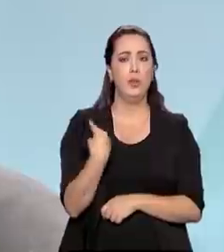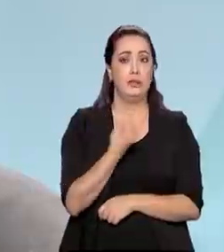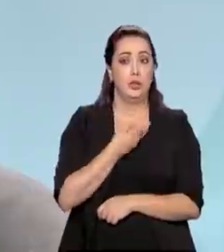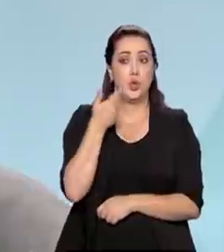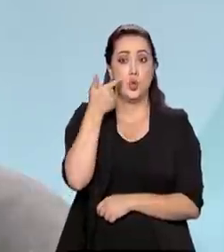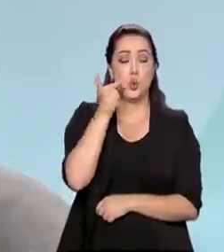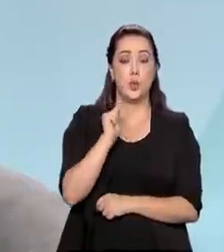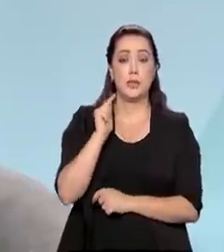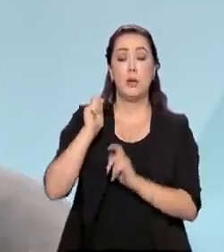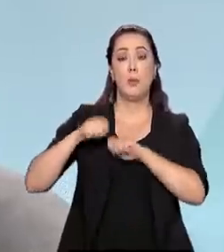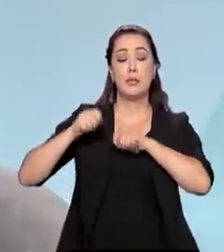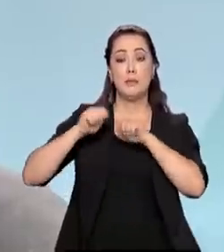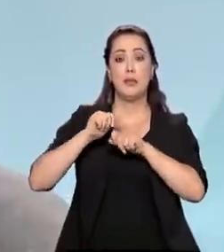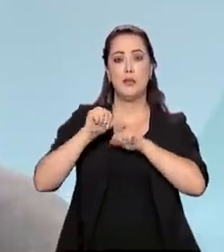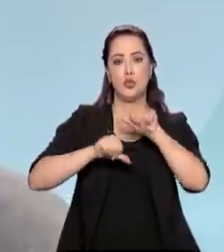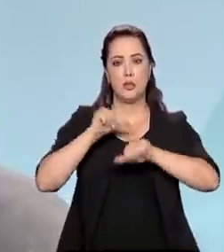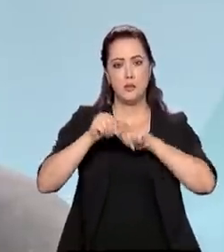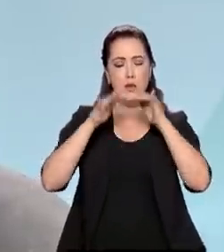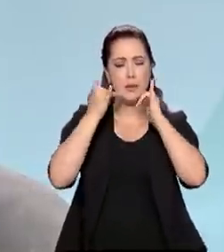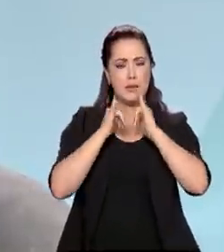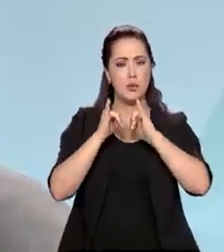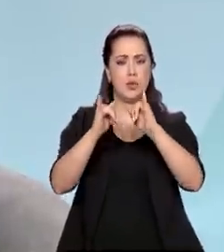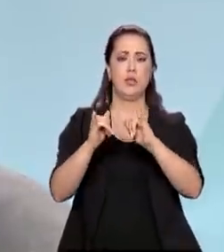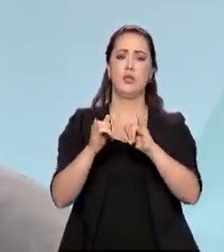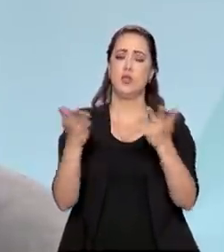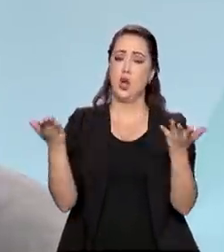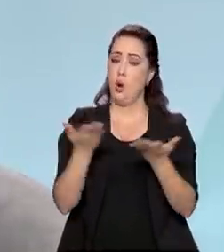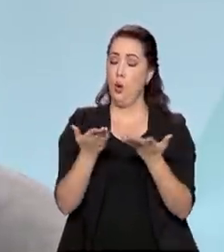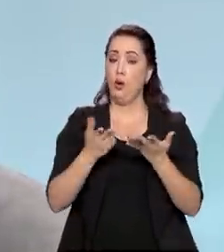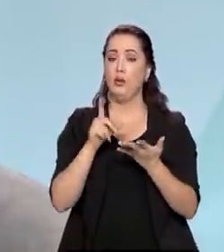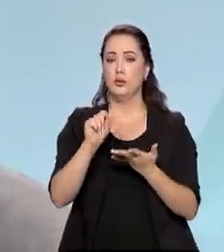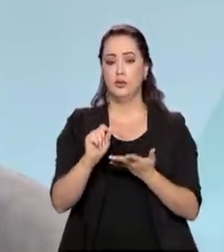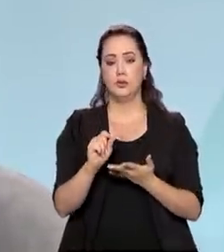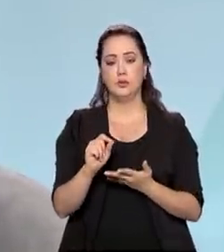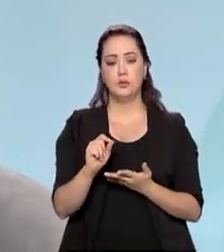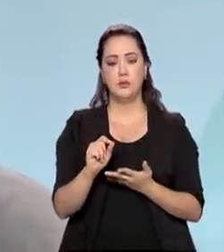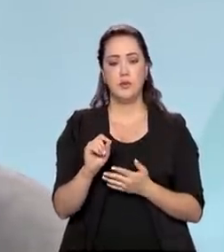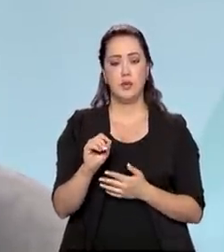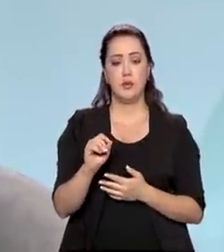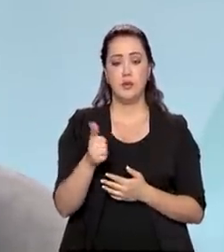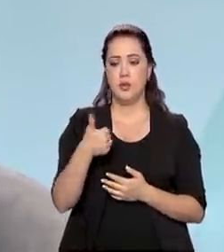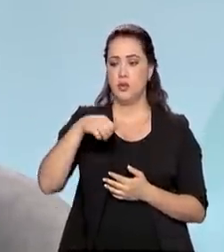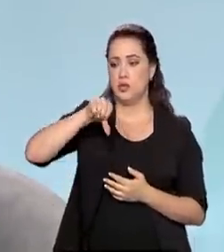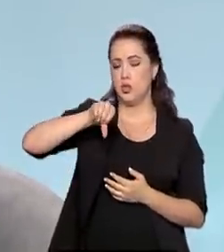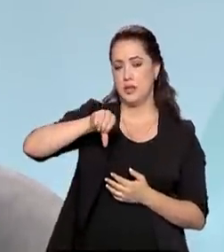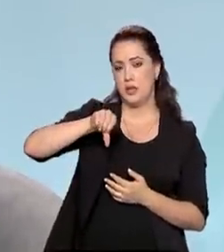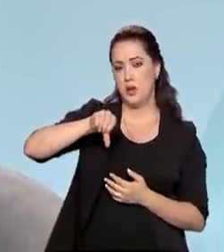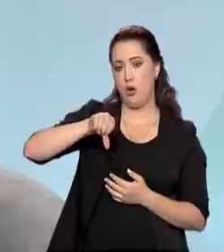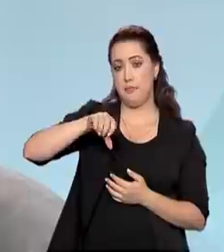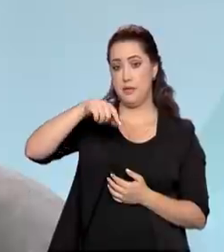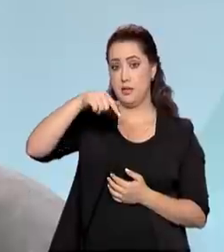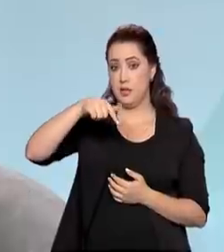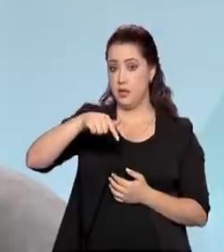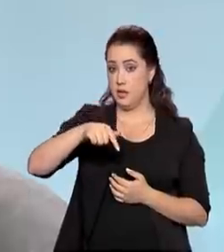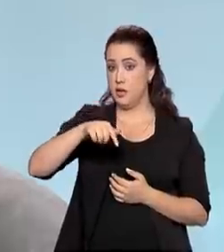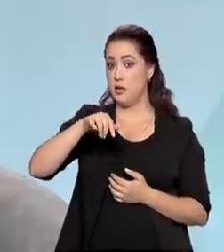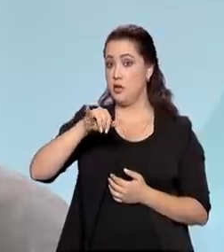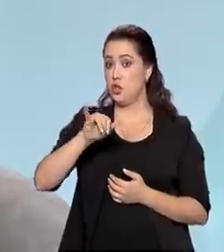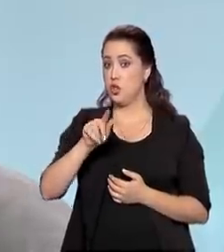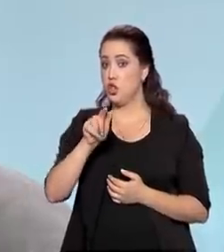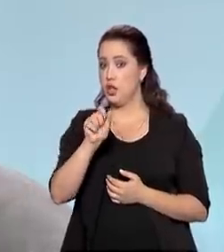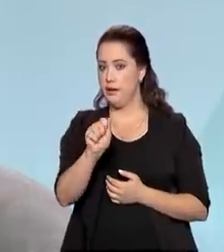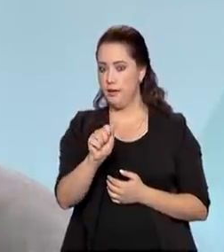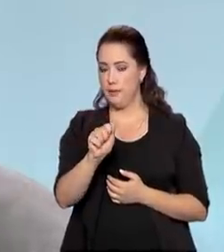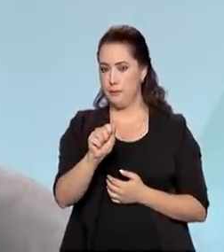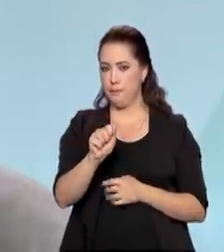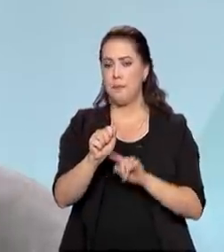termos de capacidade instalada em energia eólica, cerca de 19 gigawatts e a expectativa é